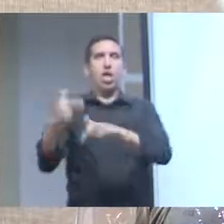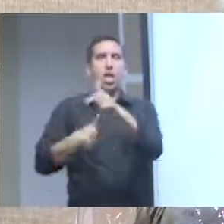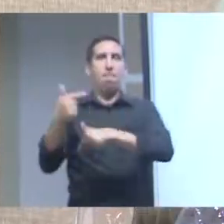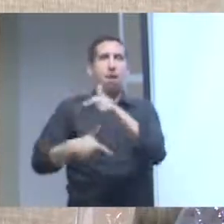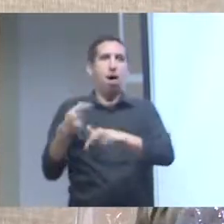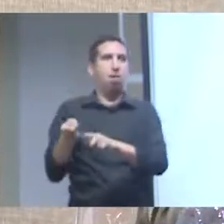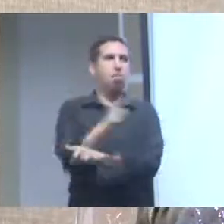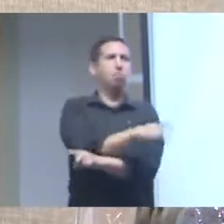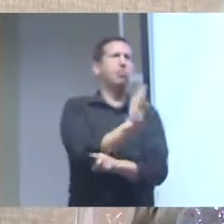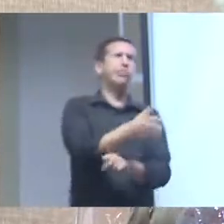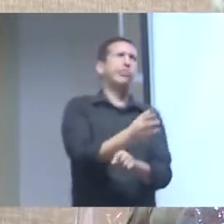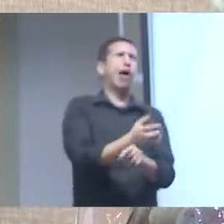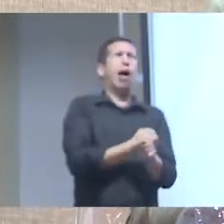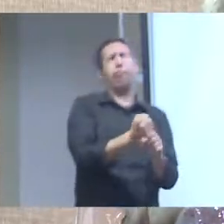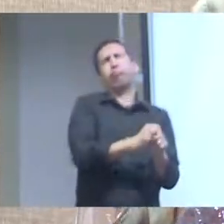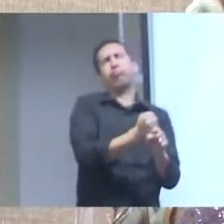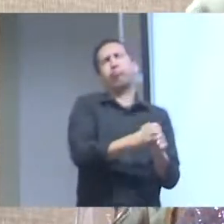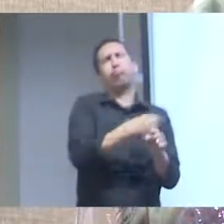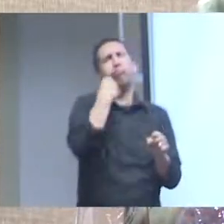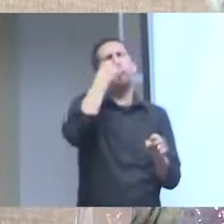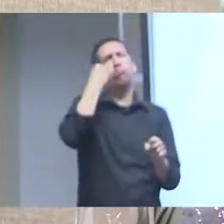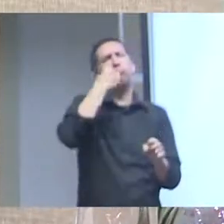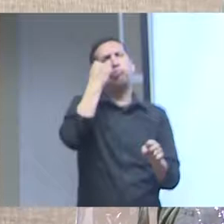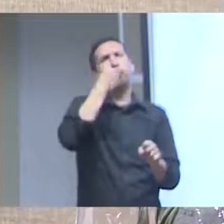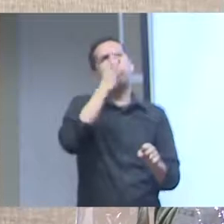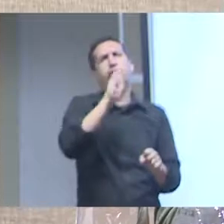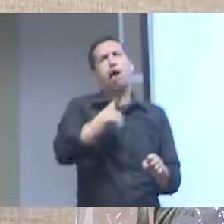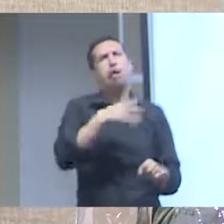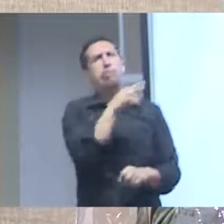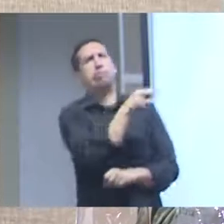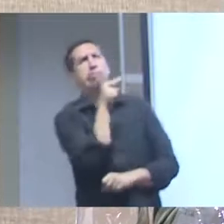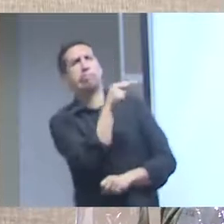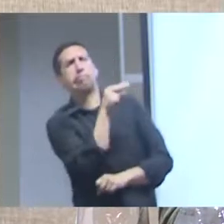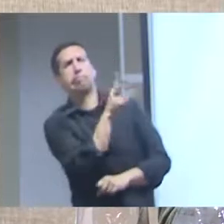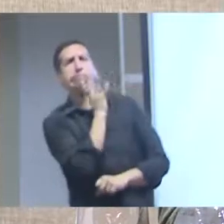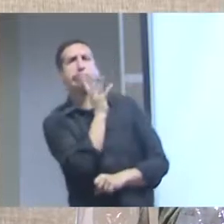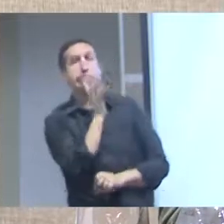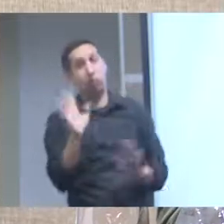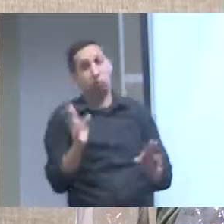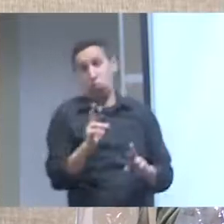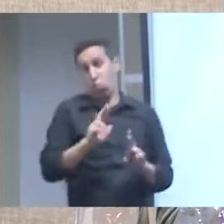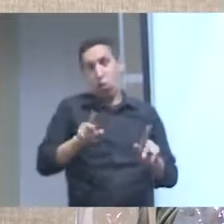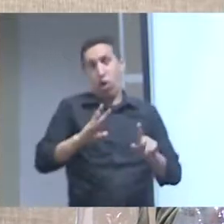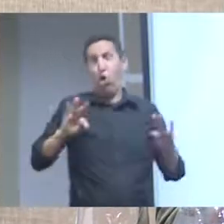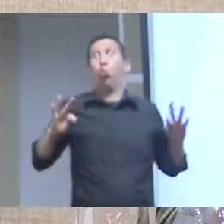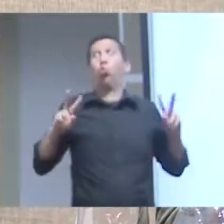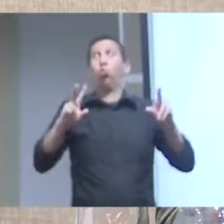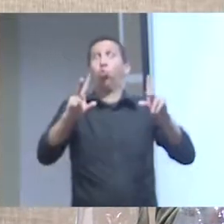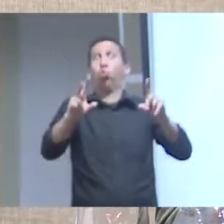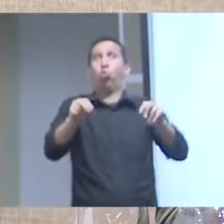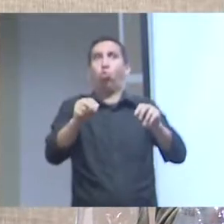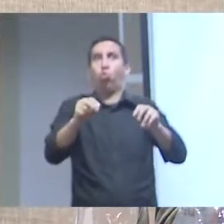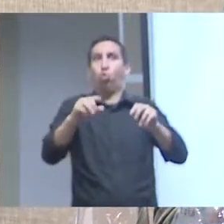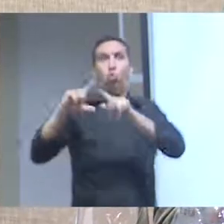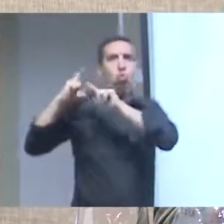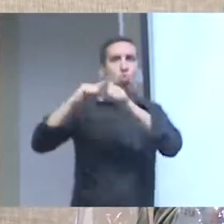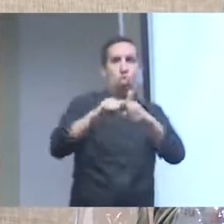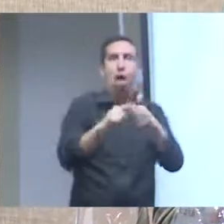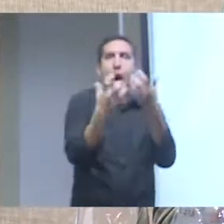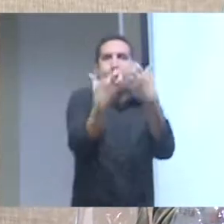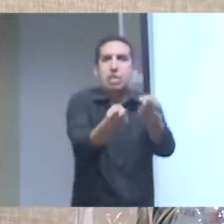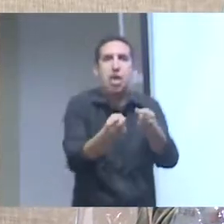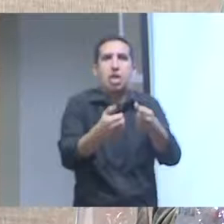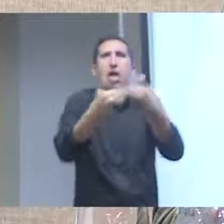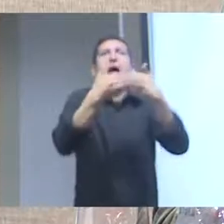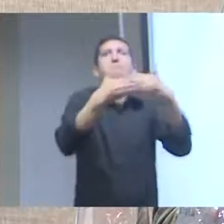todos os antigos topam mas eu percebi que havia um padrão e a estratégia para